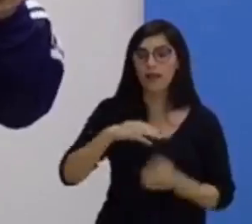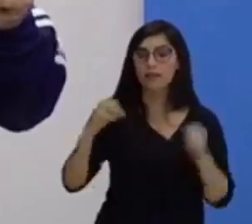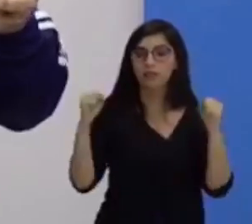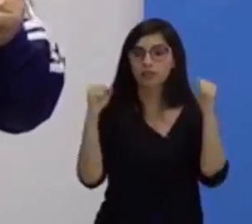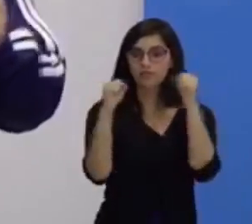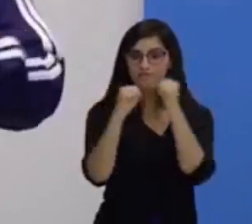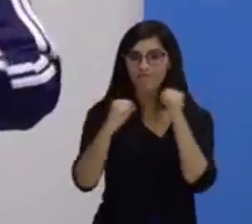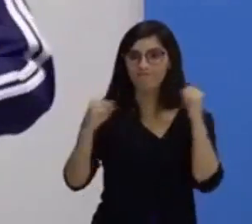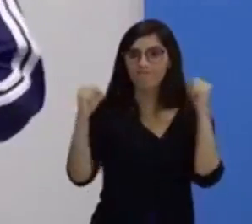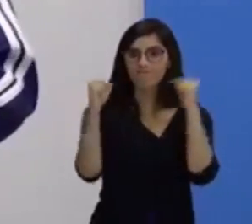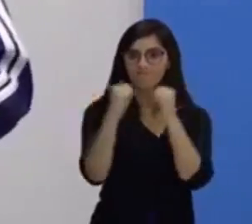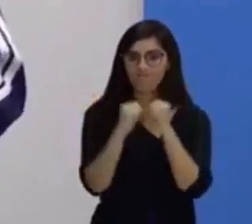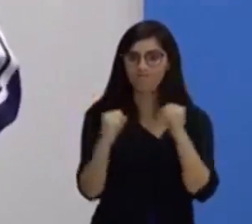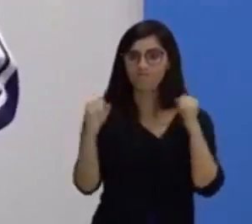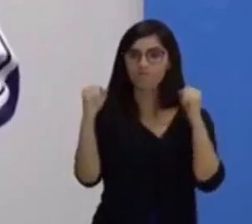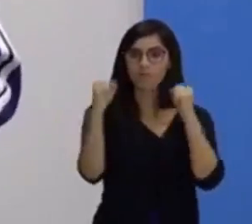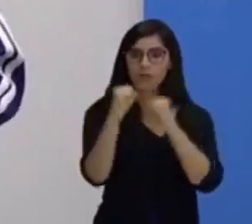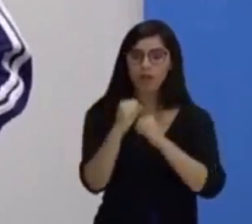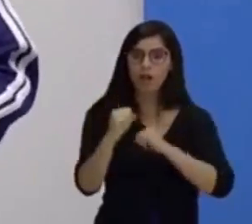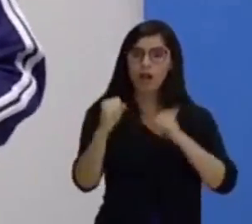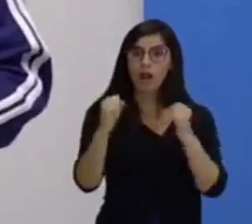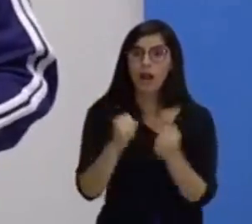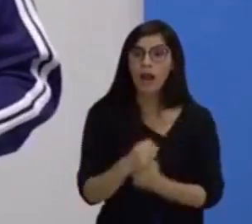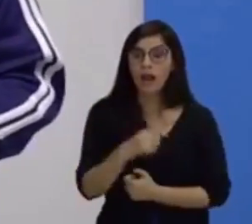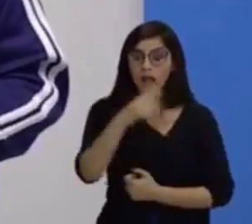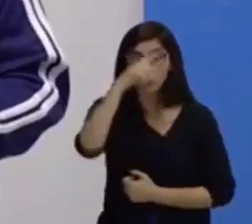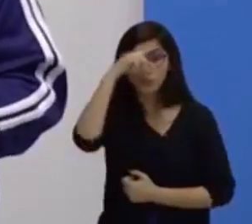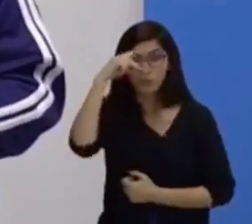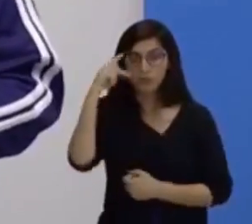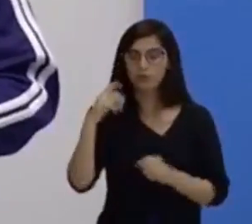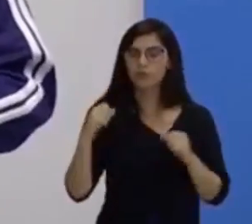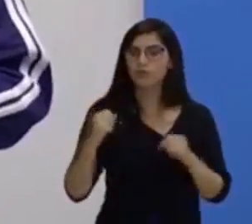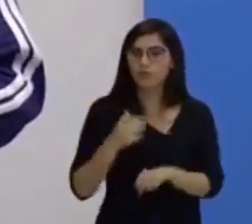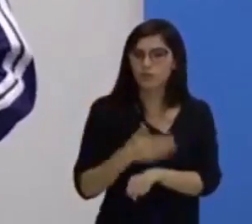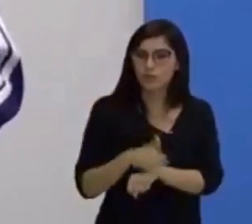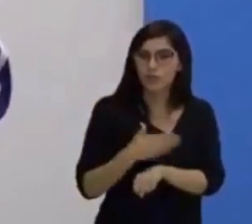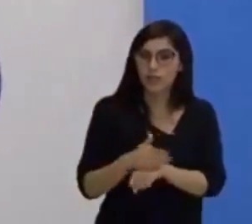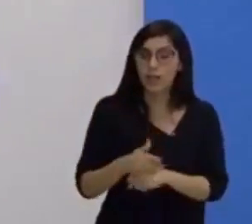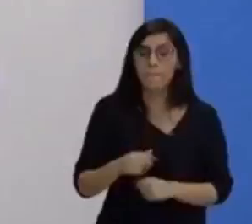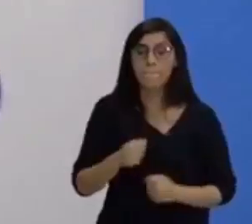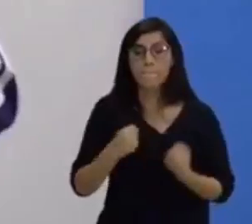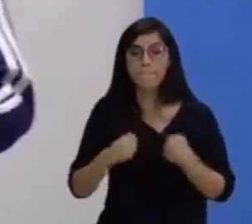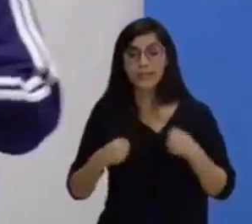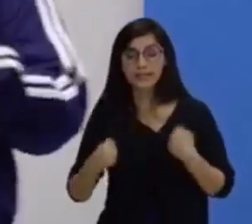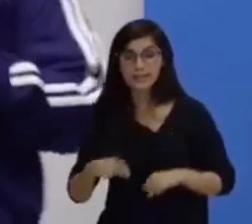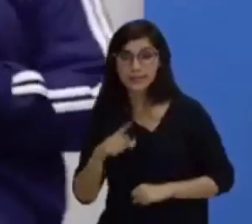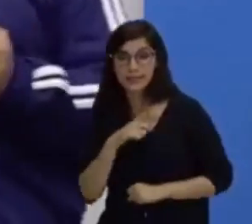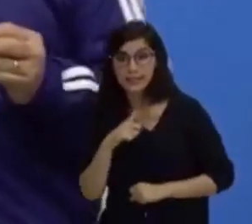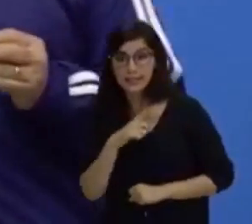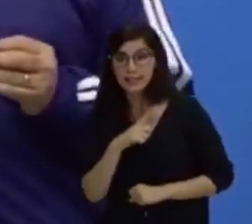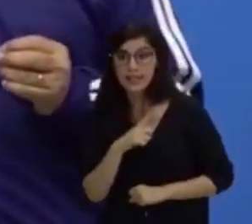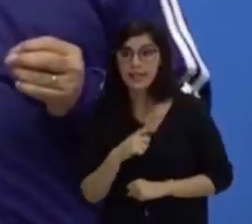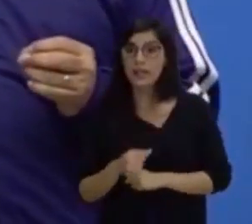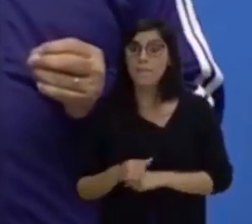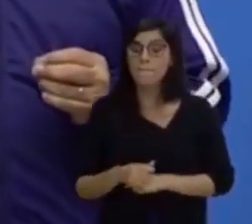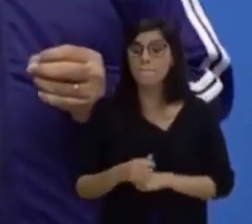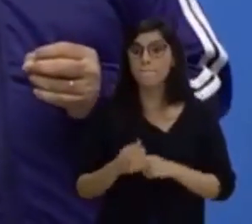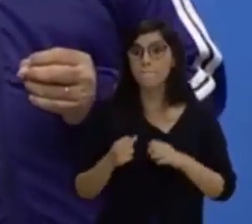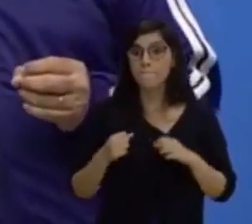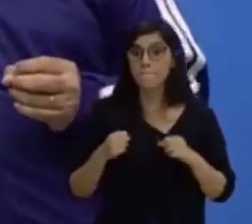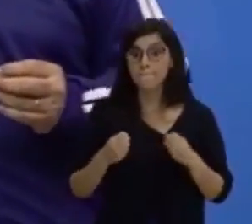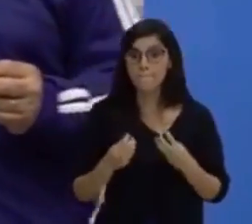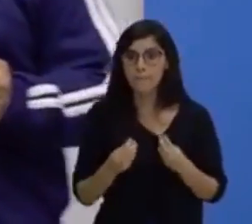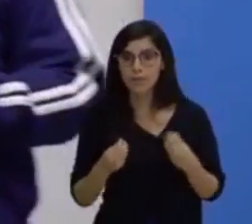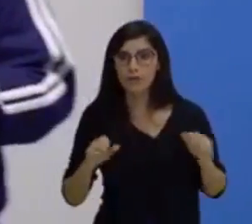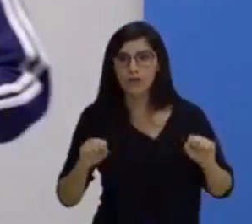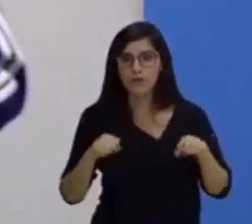Os desportistas precisam utilizar muita força. E como nós vimos, nós temos outras formas de